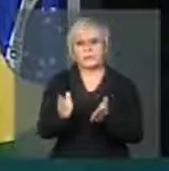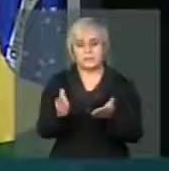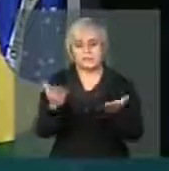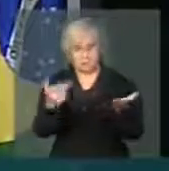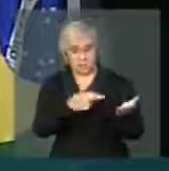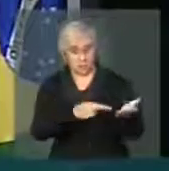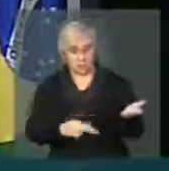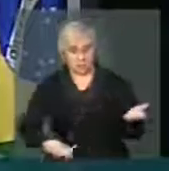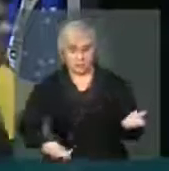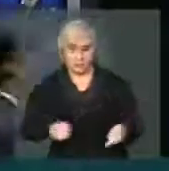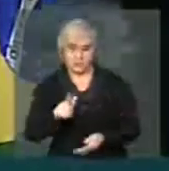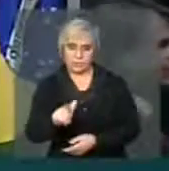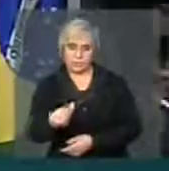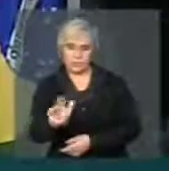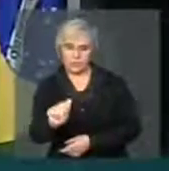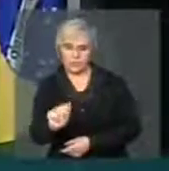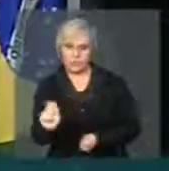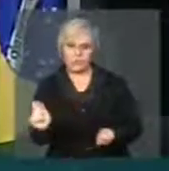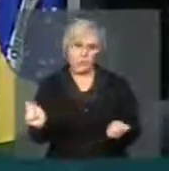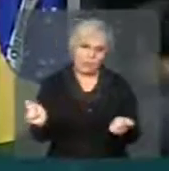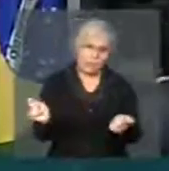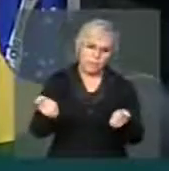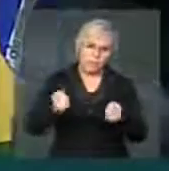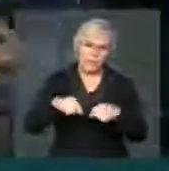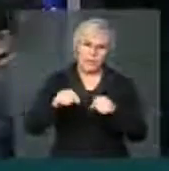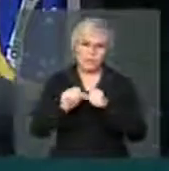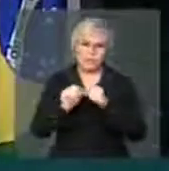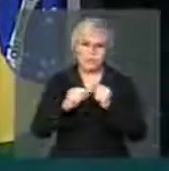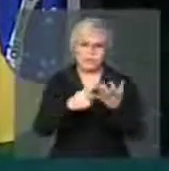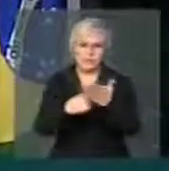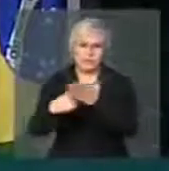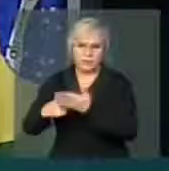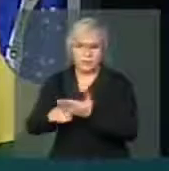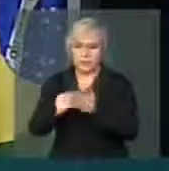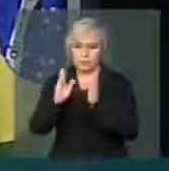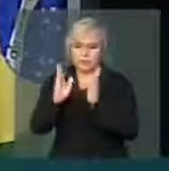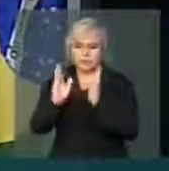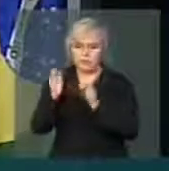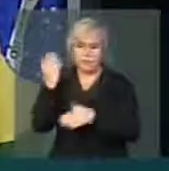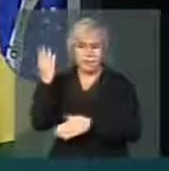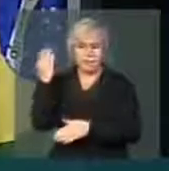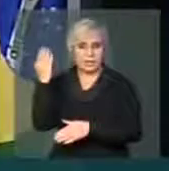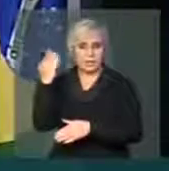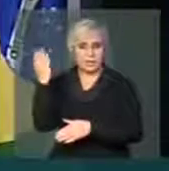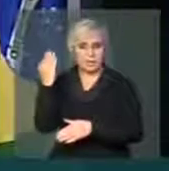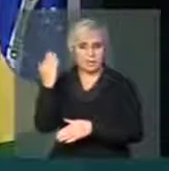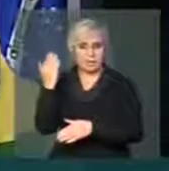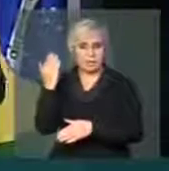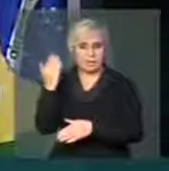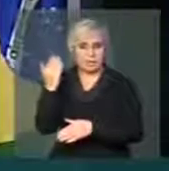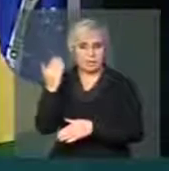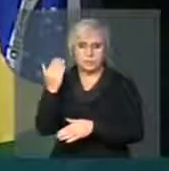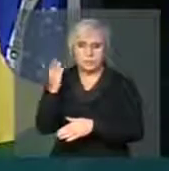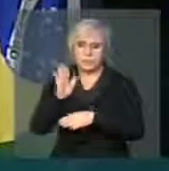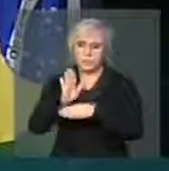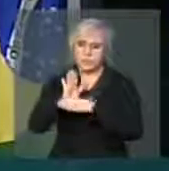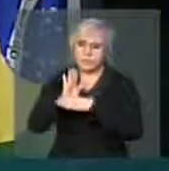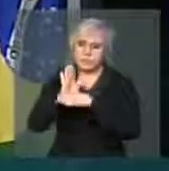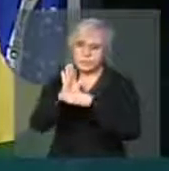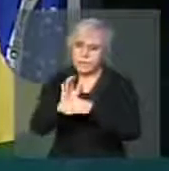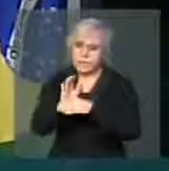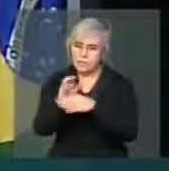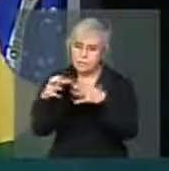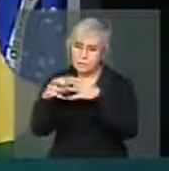presidente Lula Pudesse promover um acordo Que satisfizesse o interesse dessas categorias